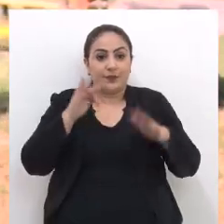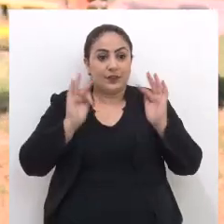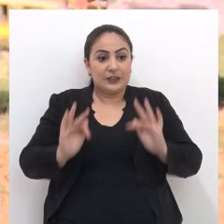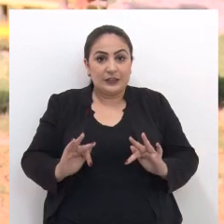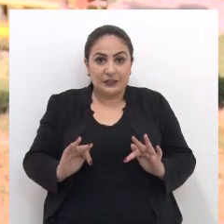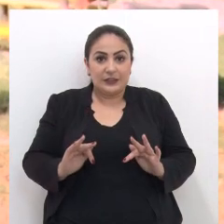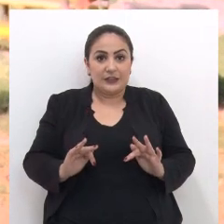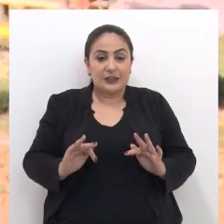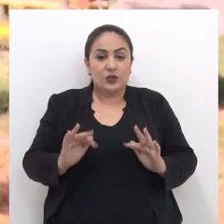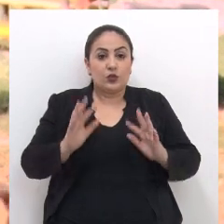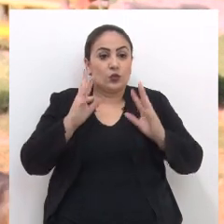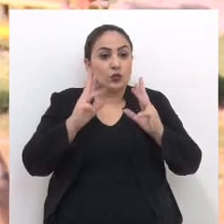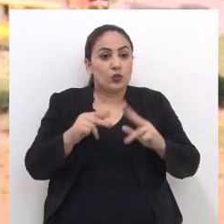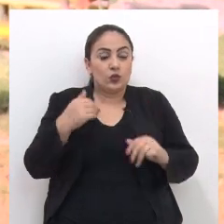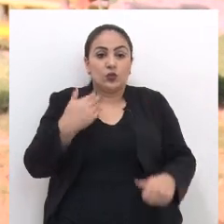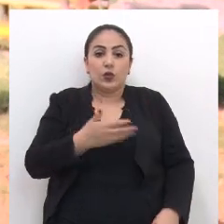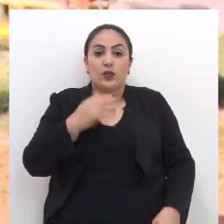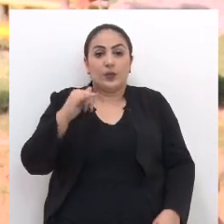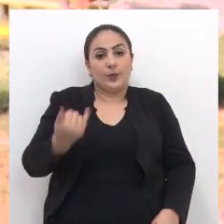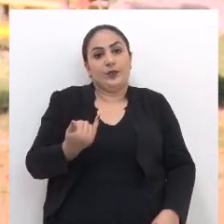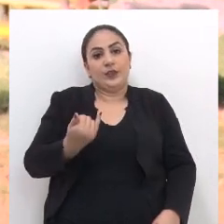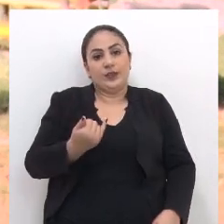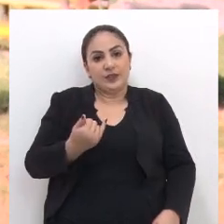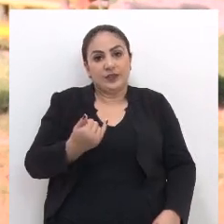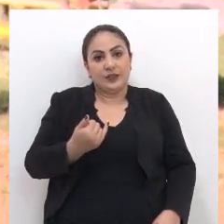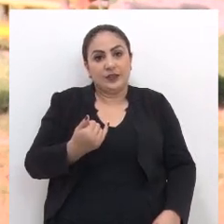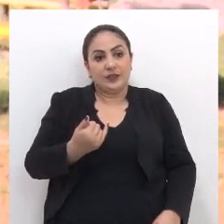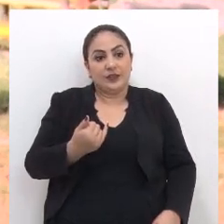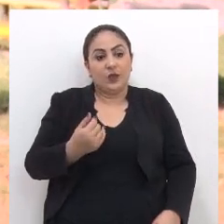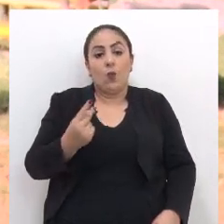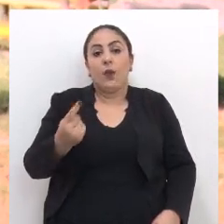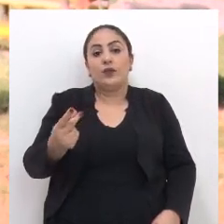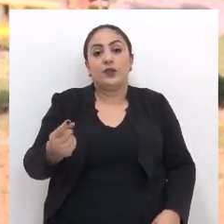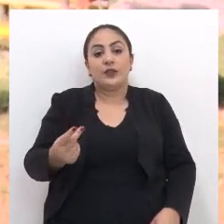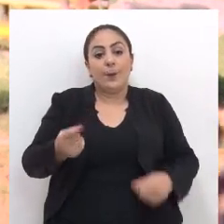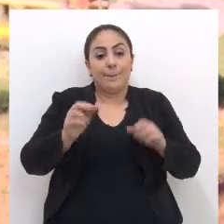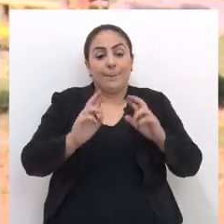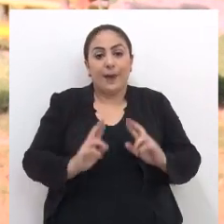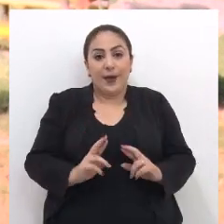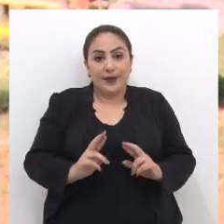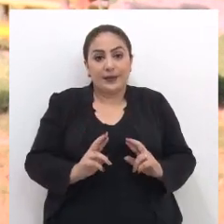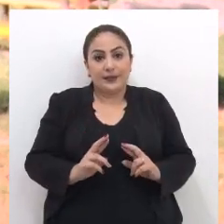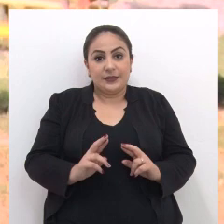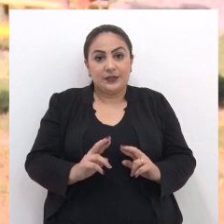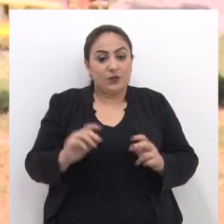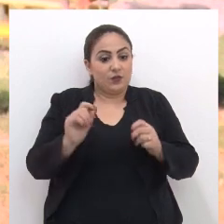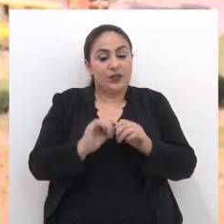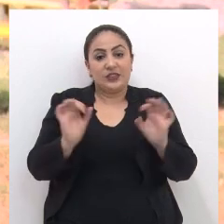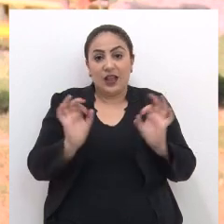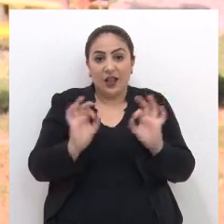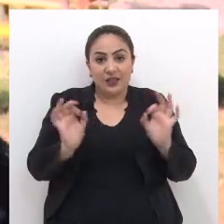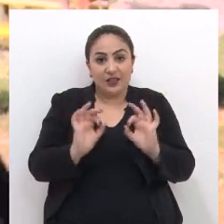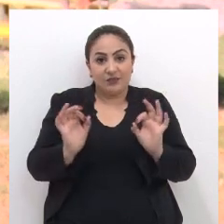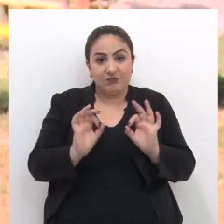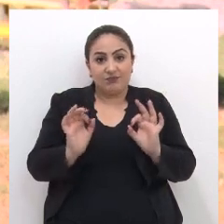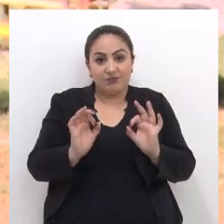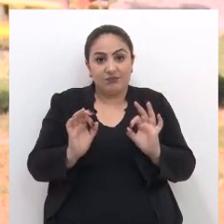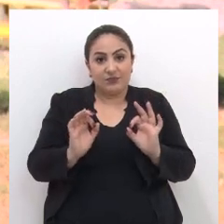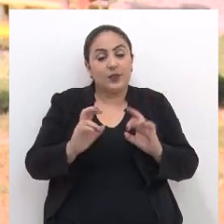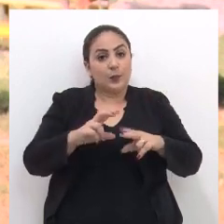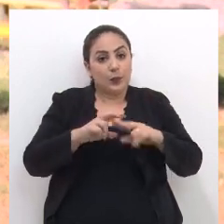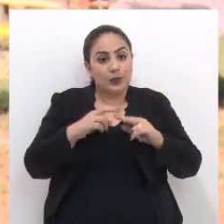orgulhosa por, né? Todos nós vamos aproveitar isso aí, né? Tanto tempo essa área aí não fazia nada